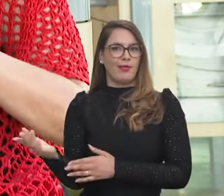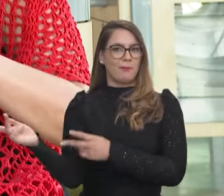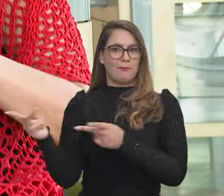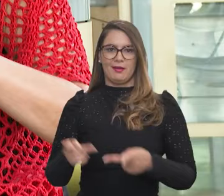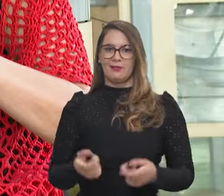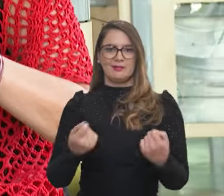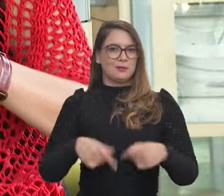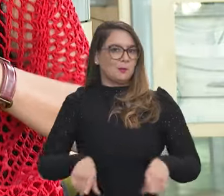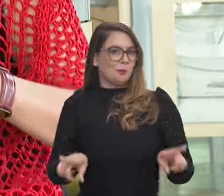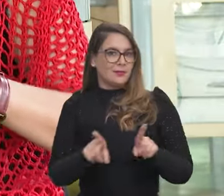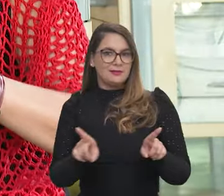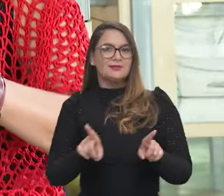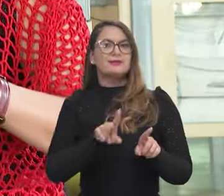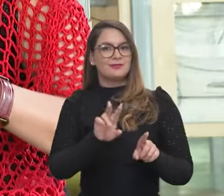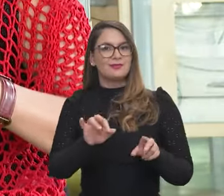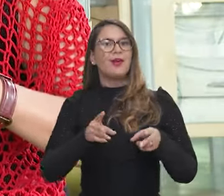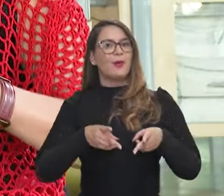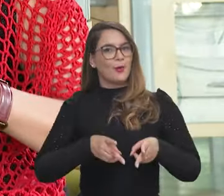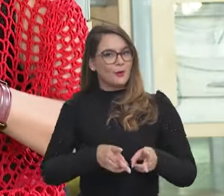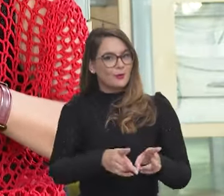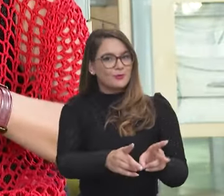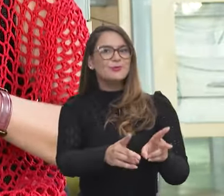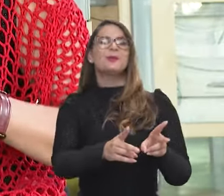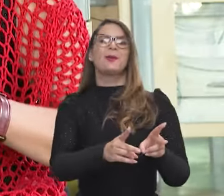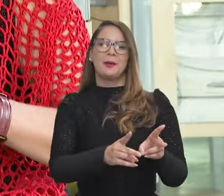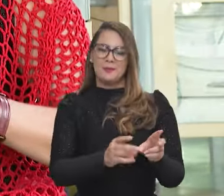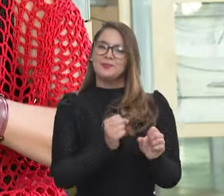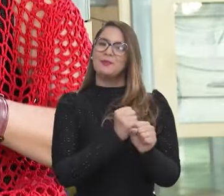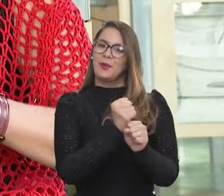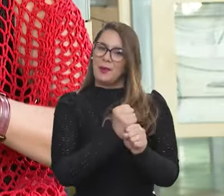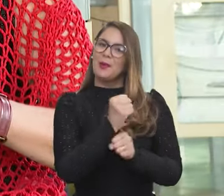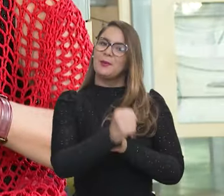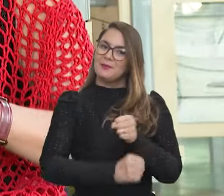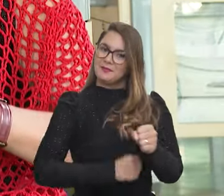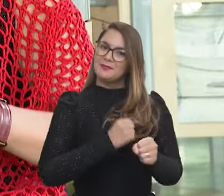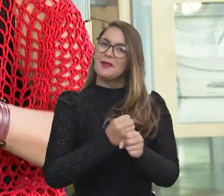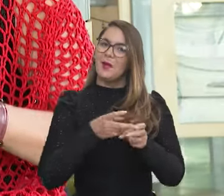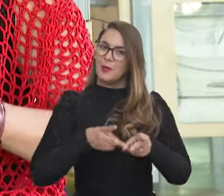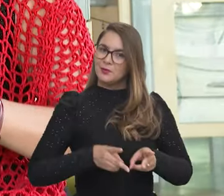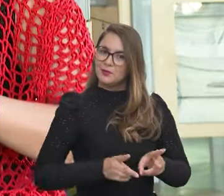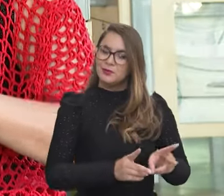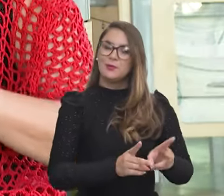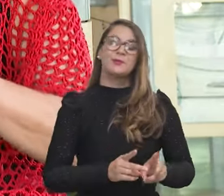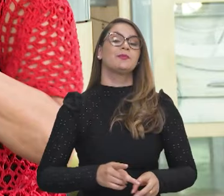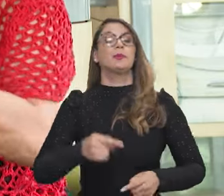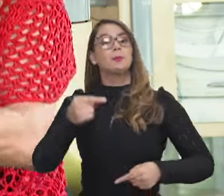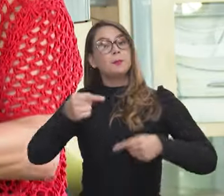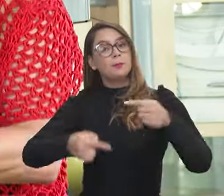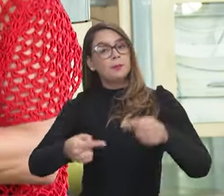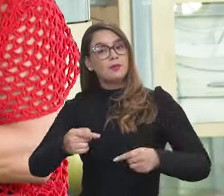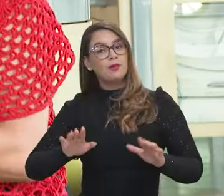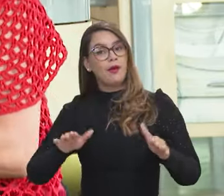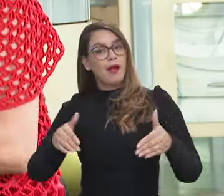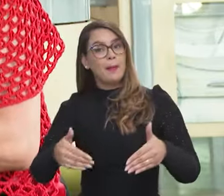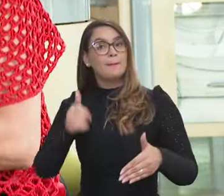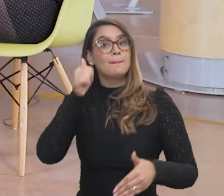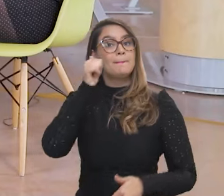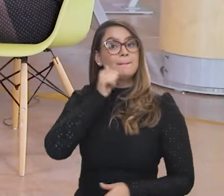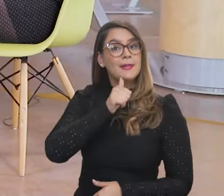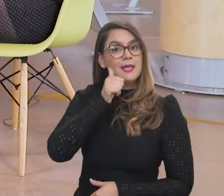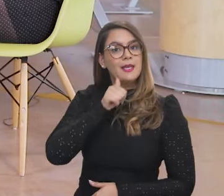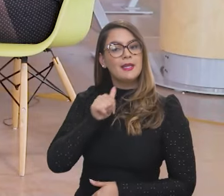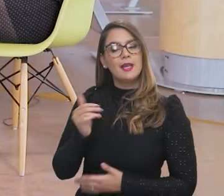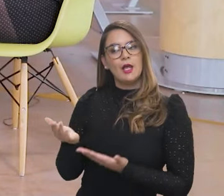todas essas ações, elas vão dar continuidade, vão estar em curso no ano que vem. Políticas voltadas para